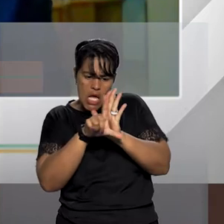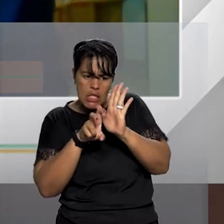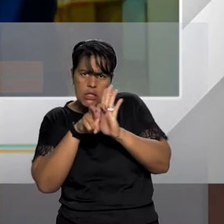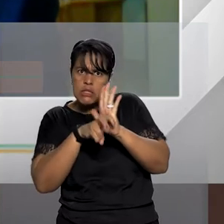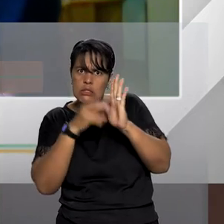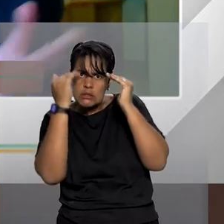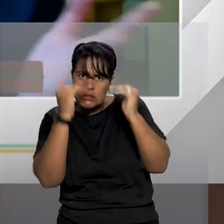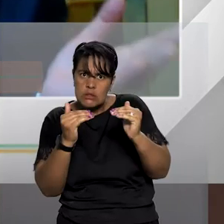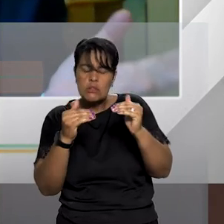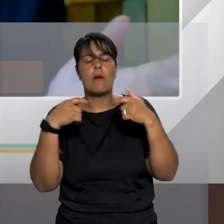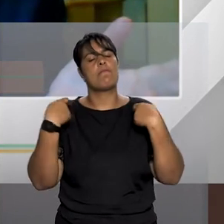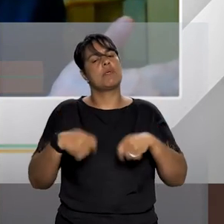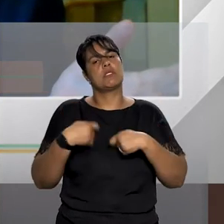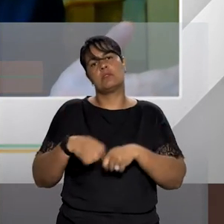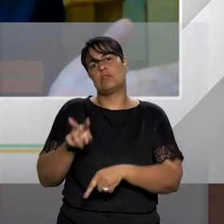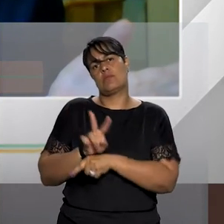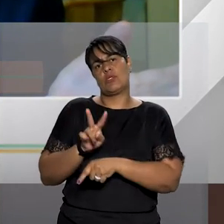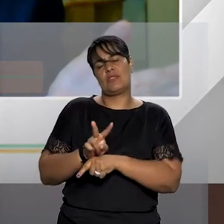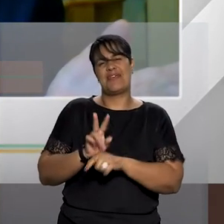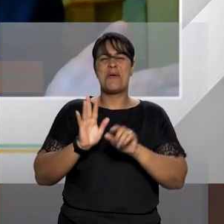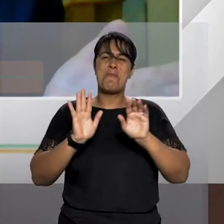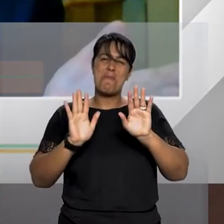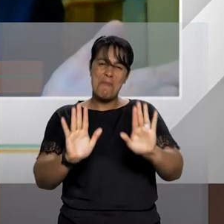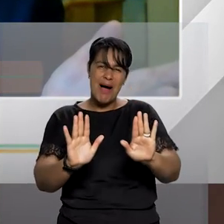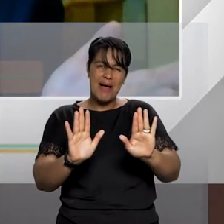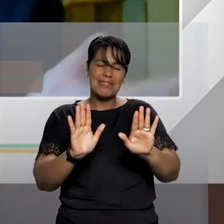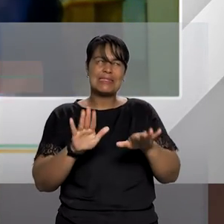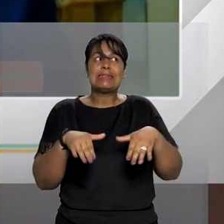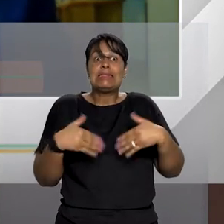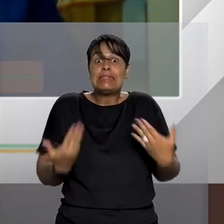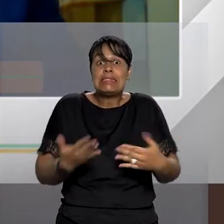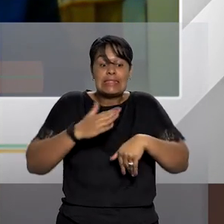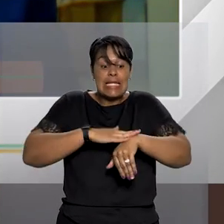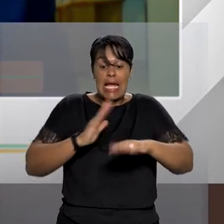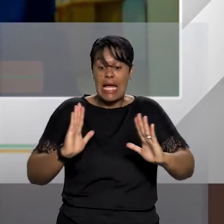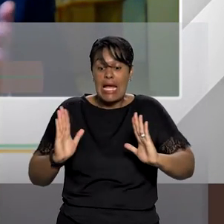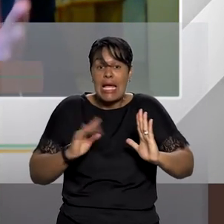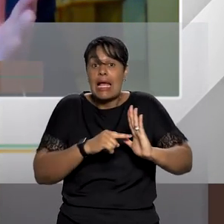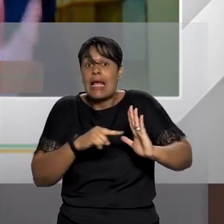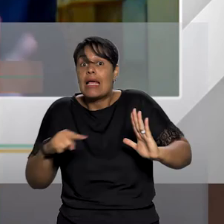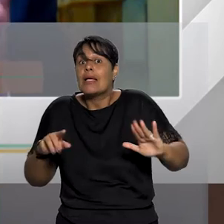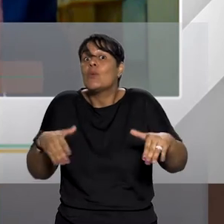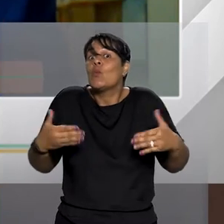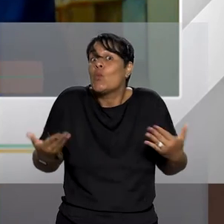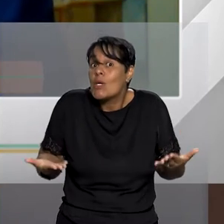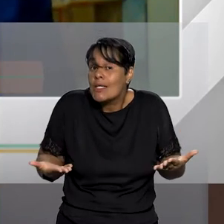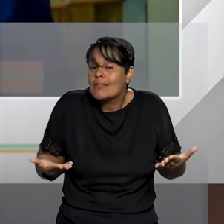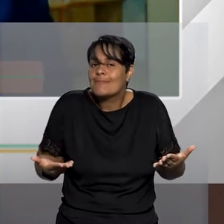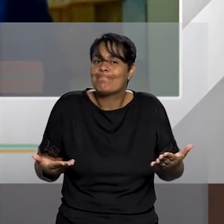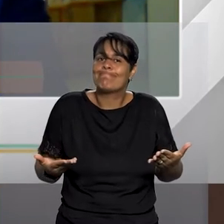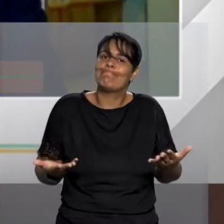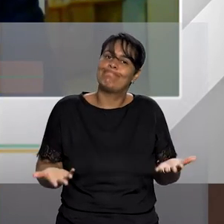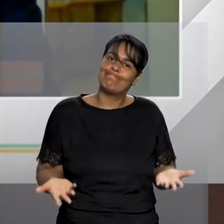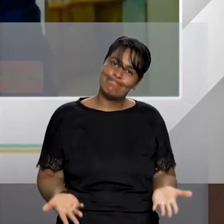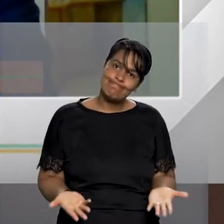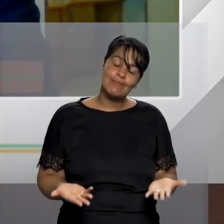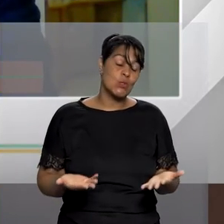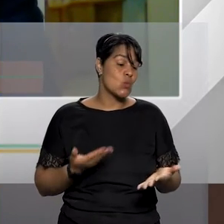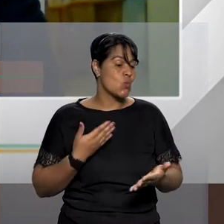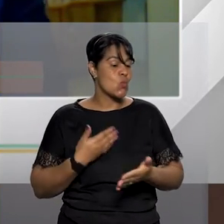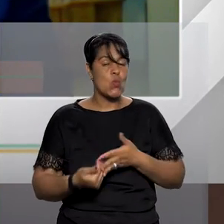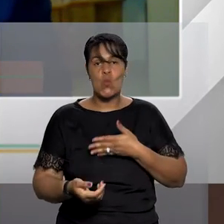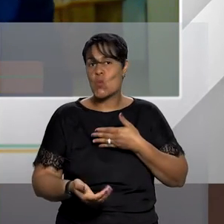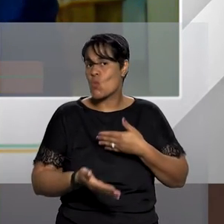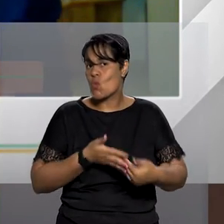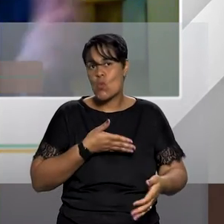protegida. Agora, por quanto tempo essa proteção deve ficar em vigor? A melhor interpretação é que a mulher tem o direito de ser protegida independentemente do